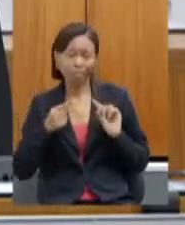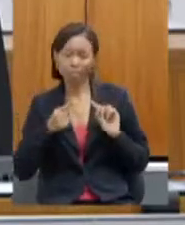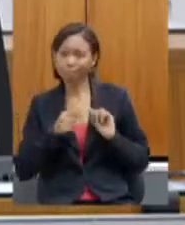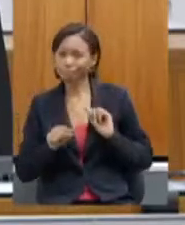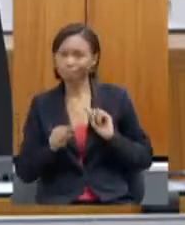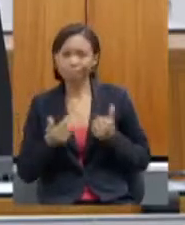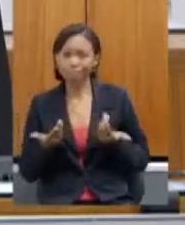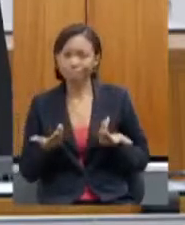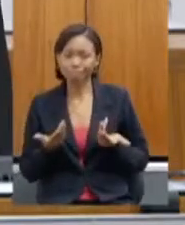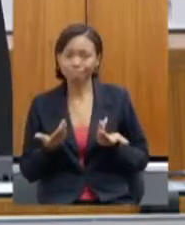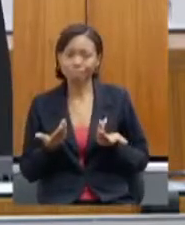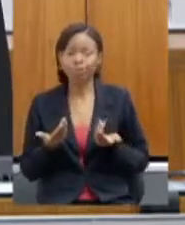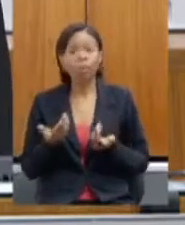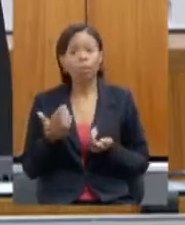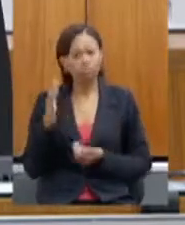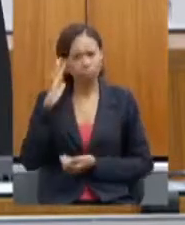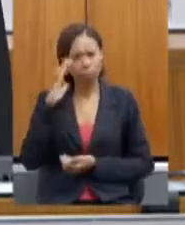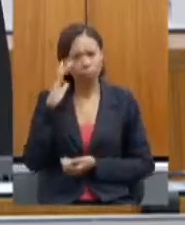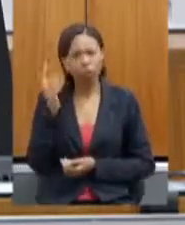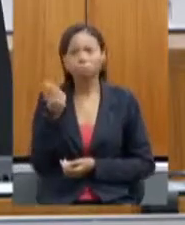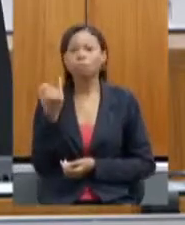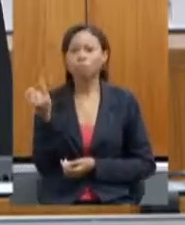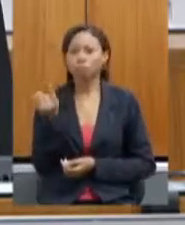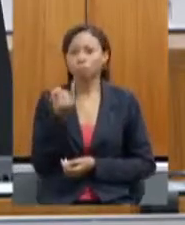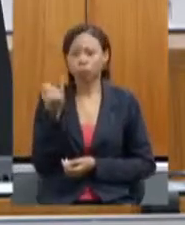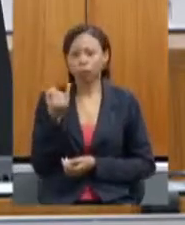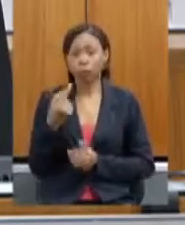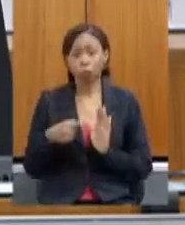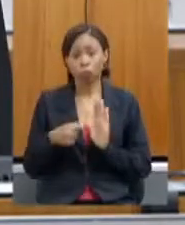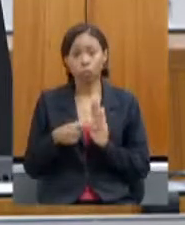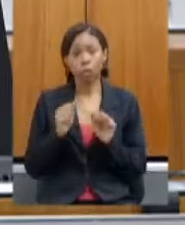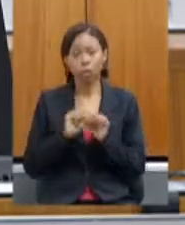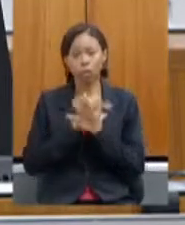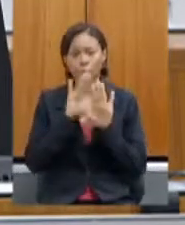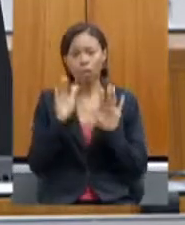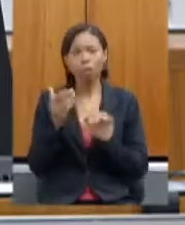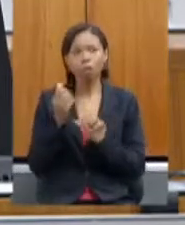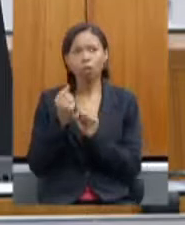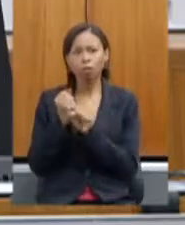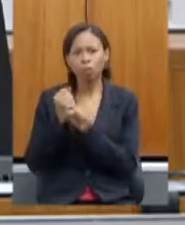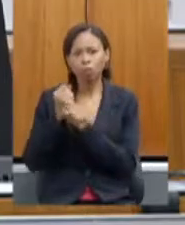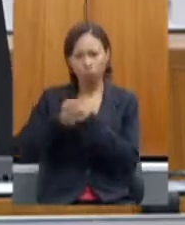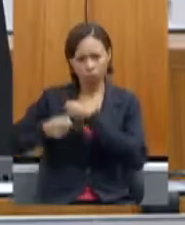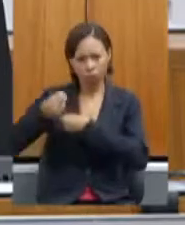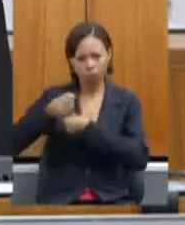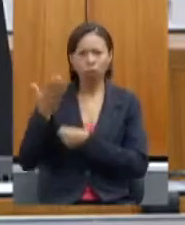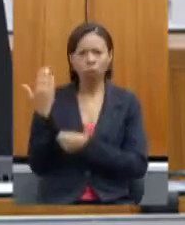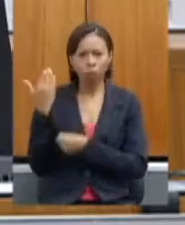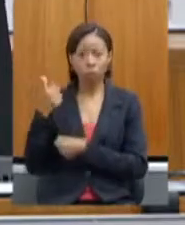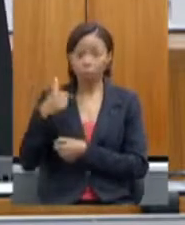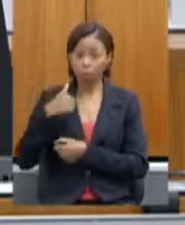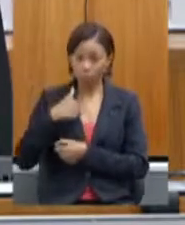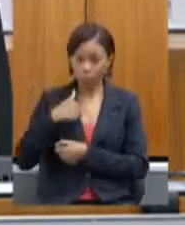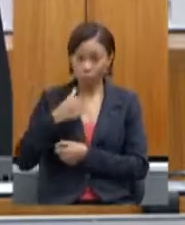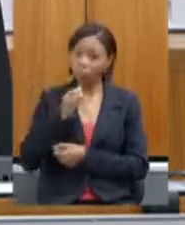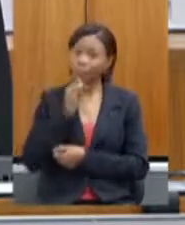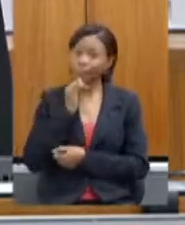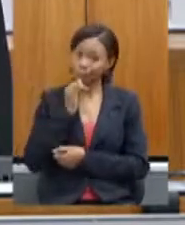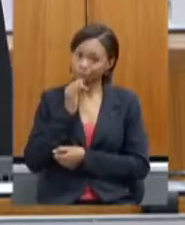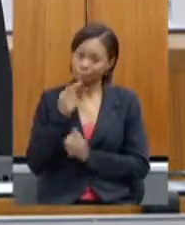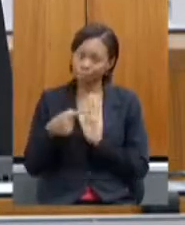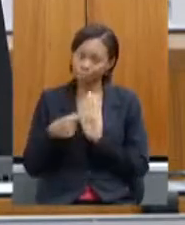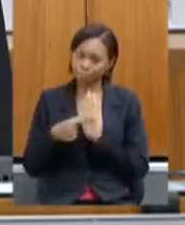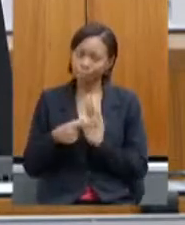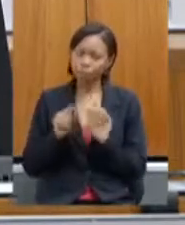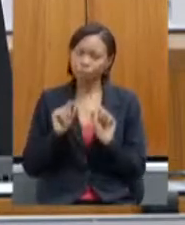eu acho que isso é muito importante que fique bem claro, eu ano passado tive uma, eu aqui até trago esse exemplo com